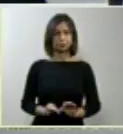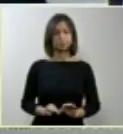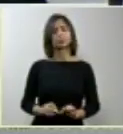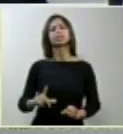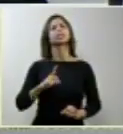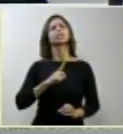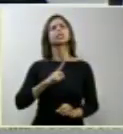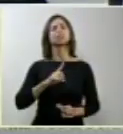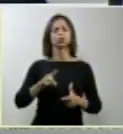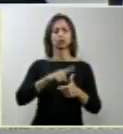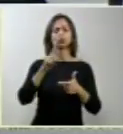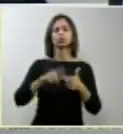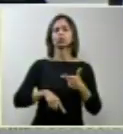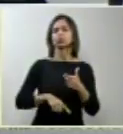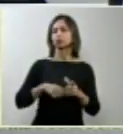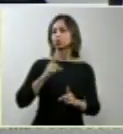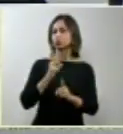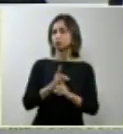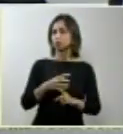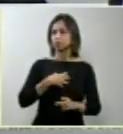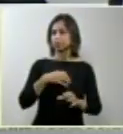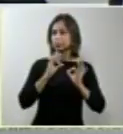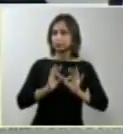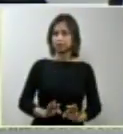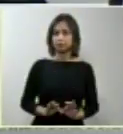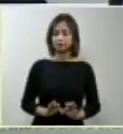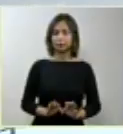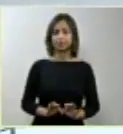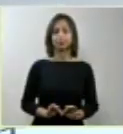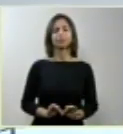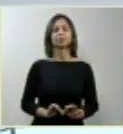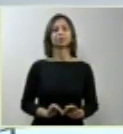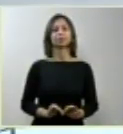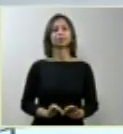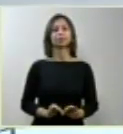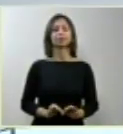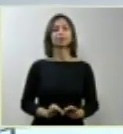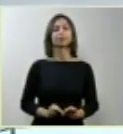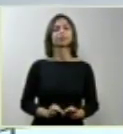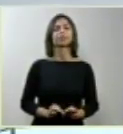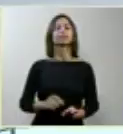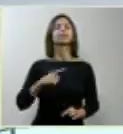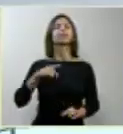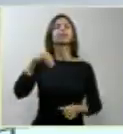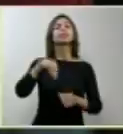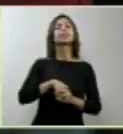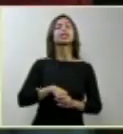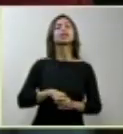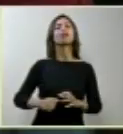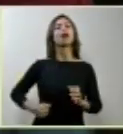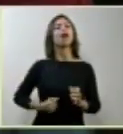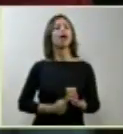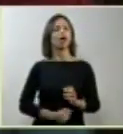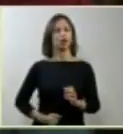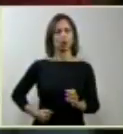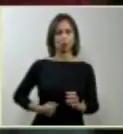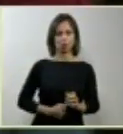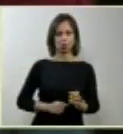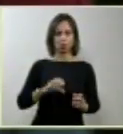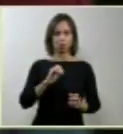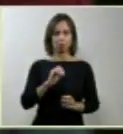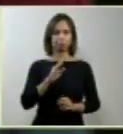dois diagnósticos de certeza, ministro Marco Aurélio, na ecografia obstétrica hoje.